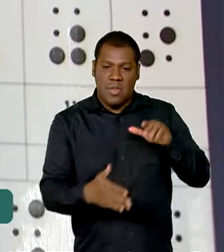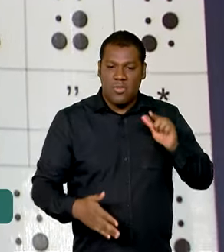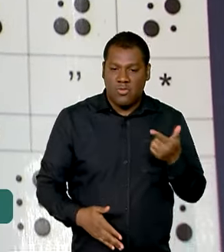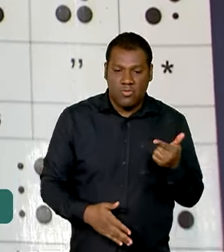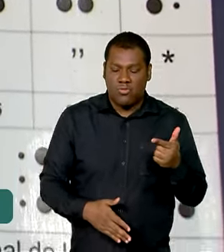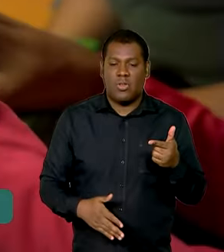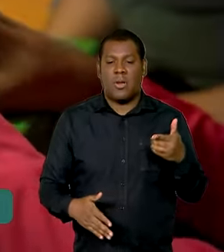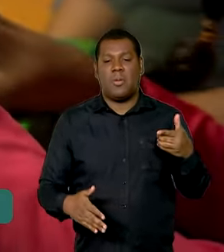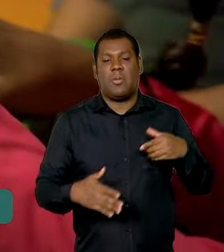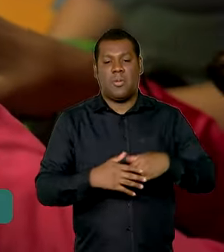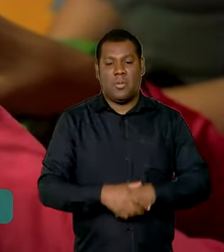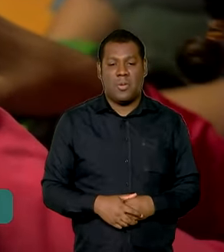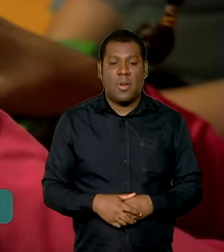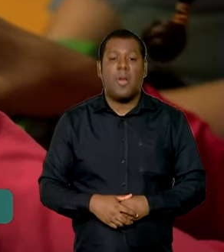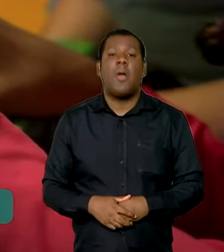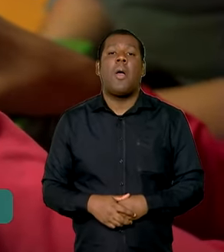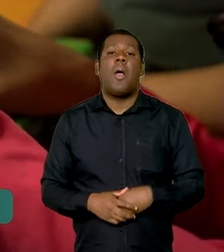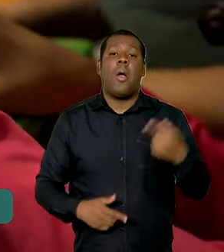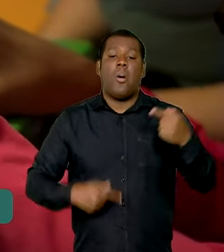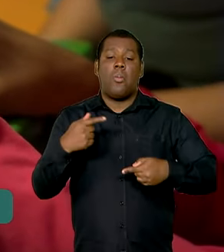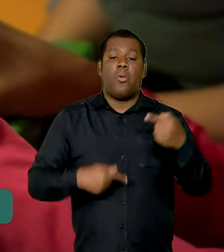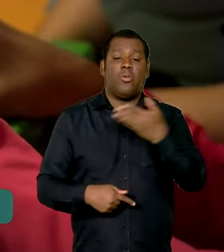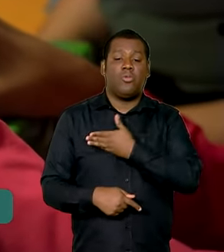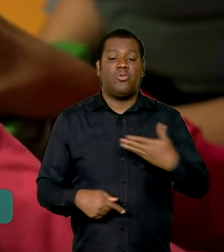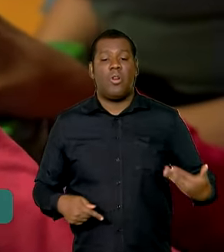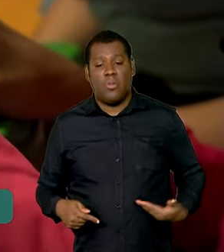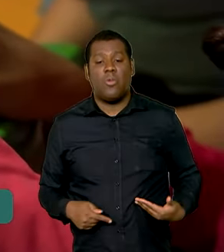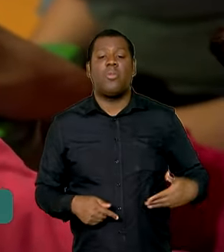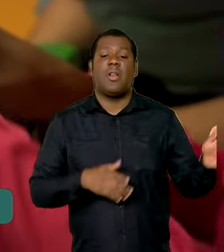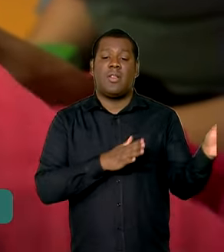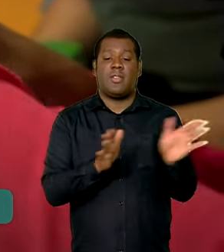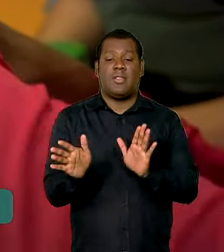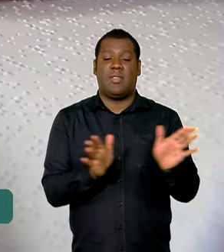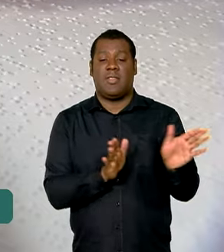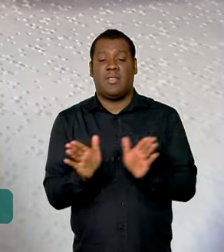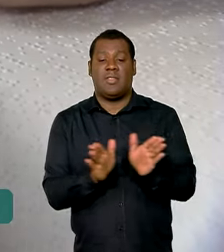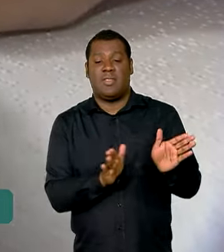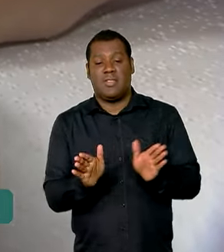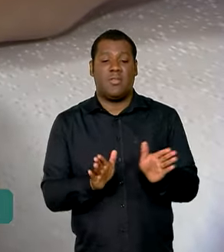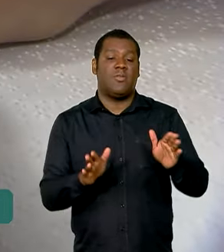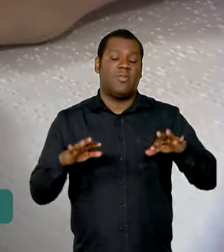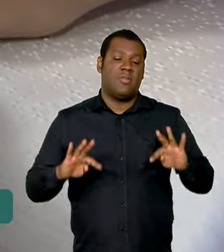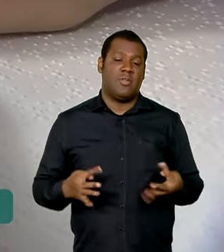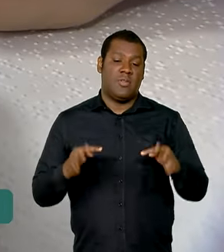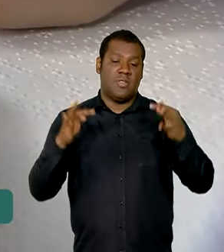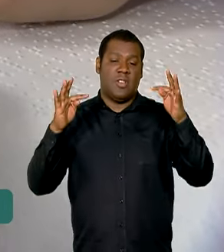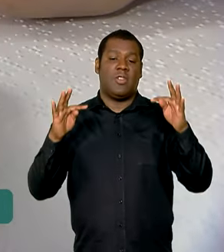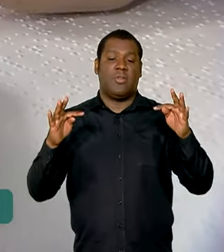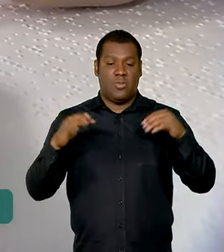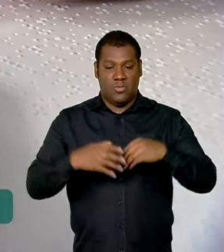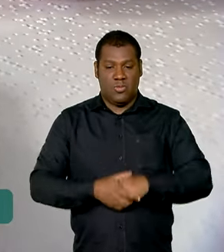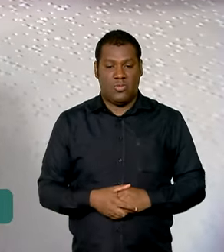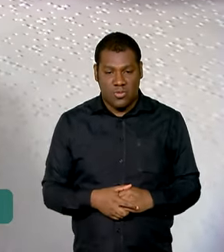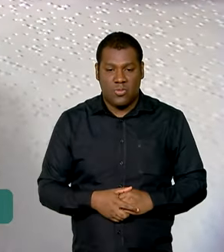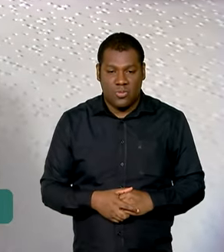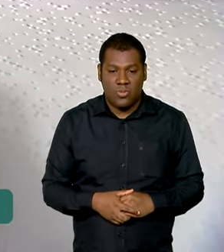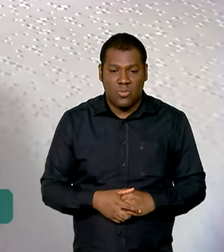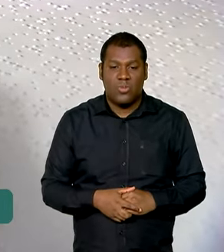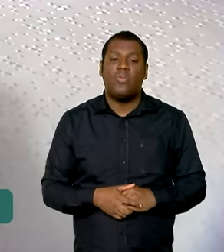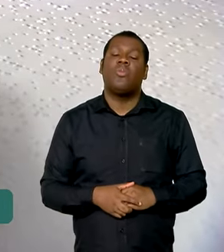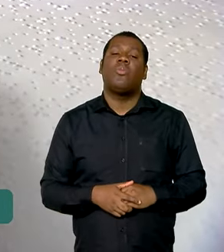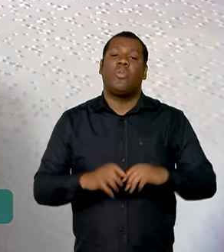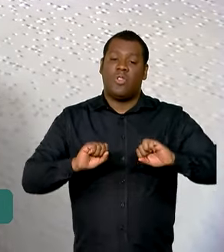o eixo 3 da política pública chamada Acessibilidade e Tecnologia Assistiva e é um